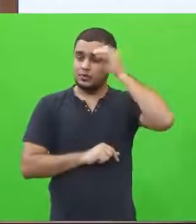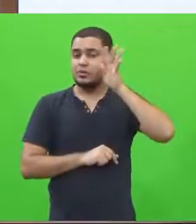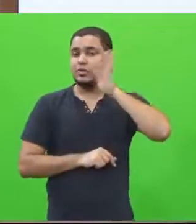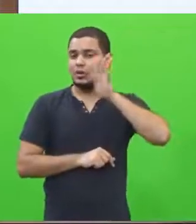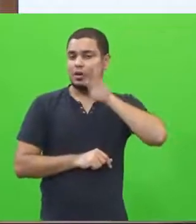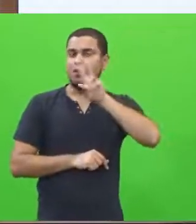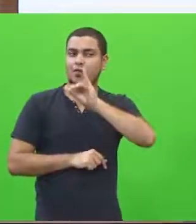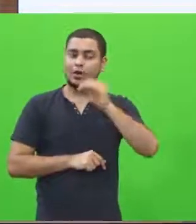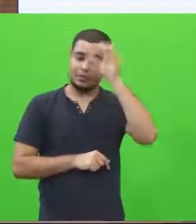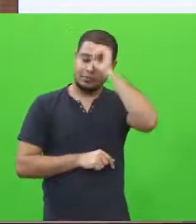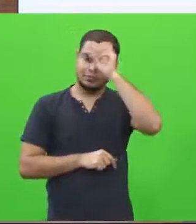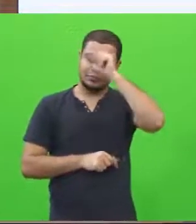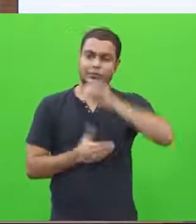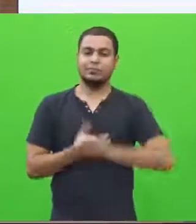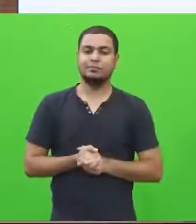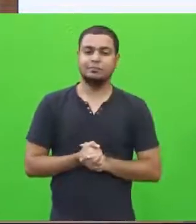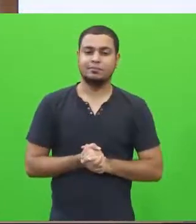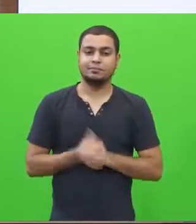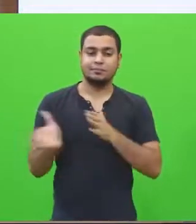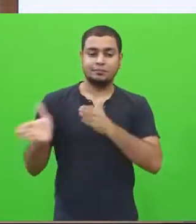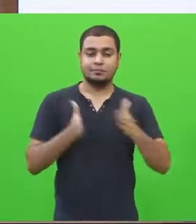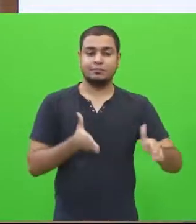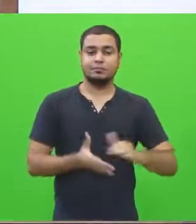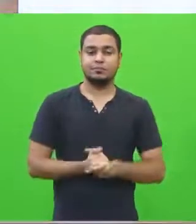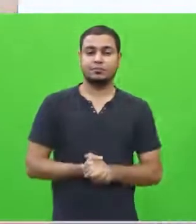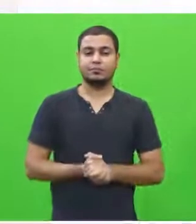funcionar. Está certo? Vamos à próxima.